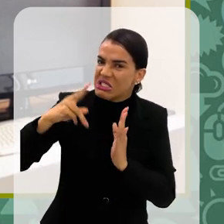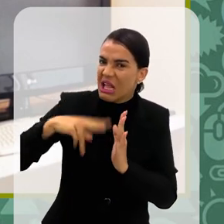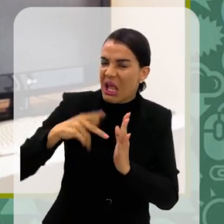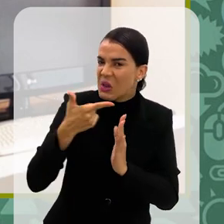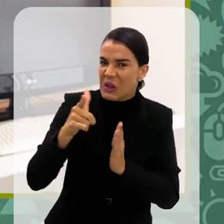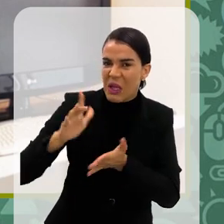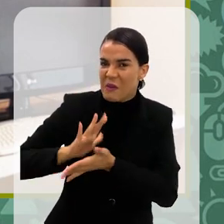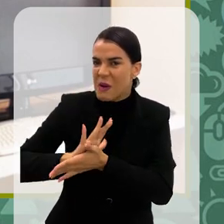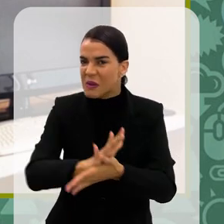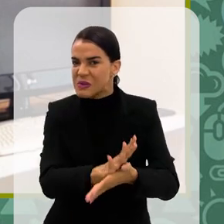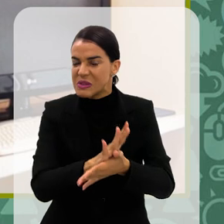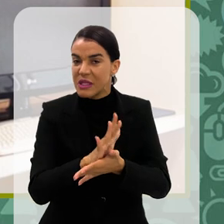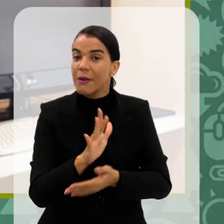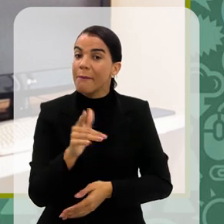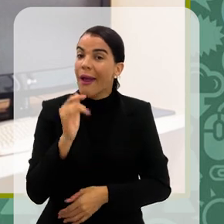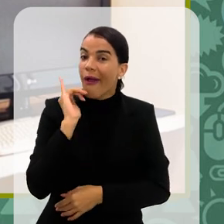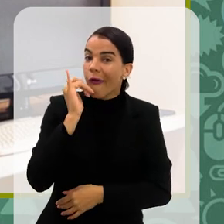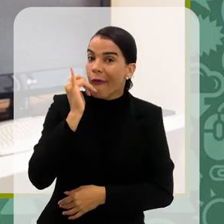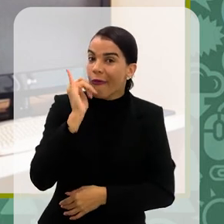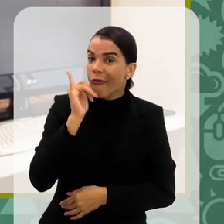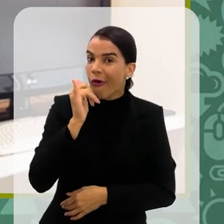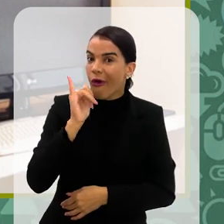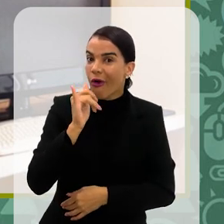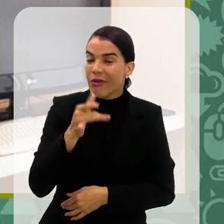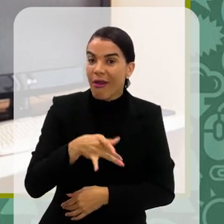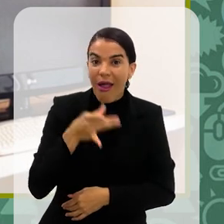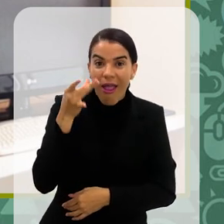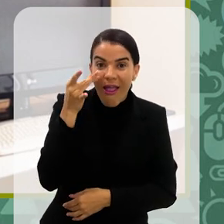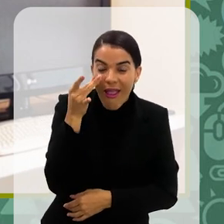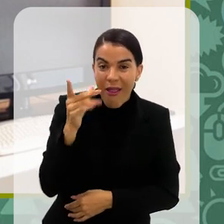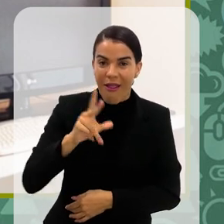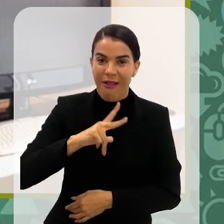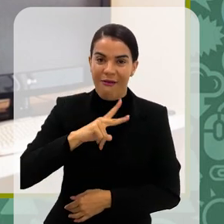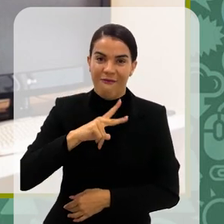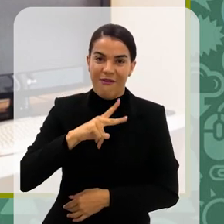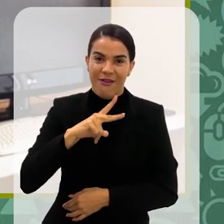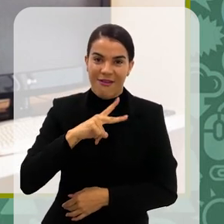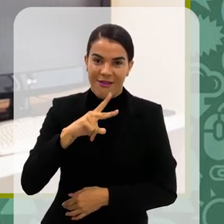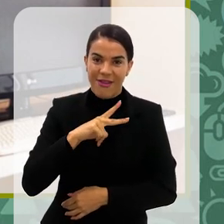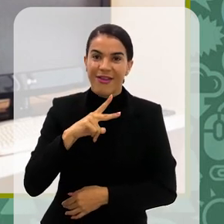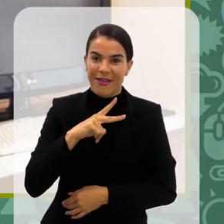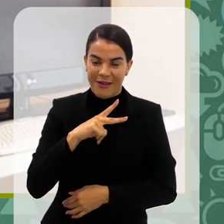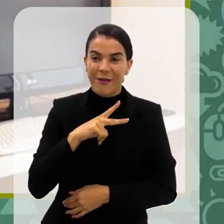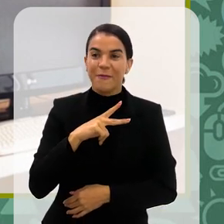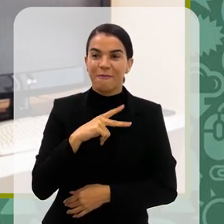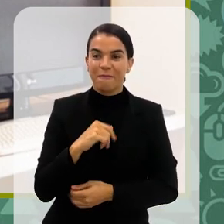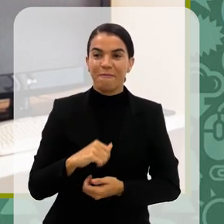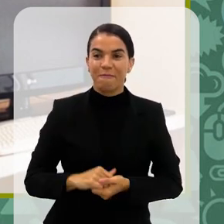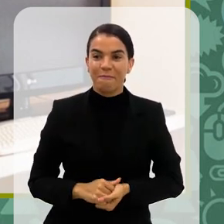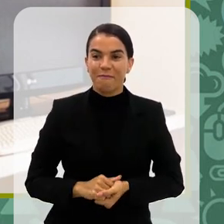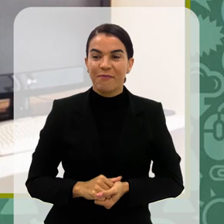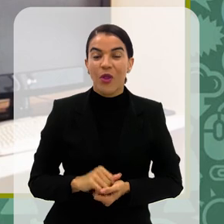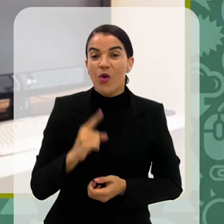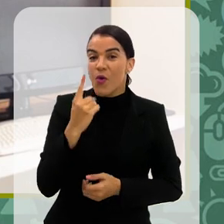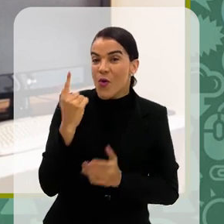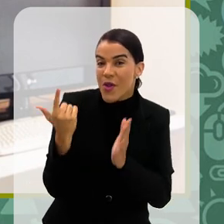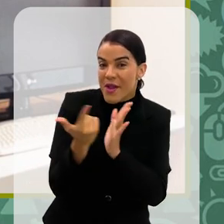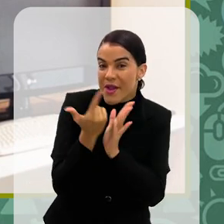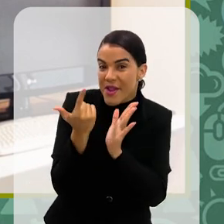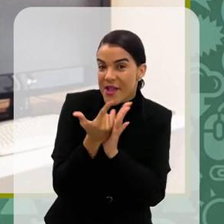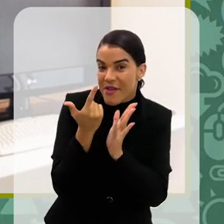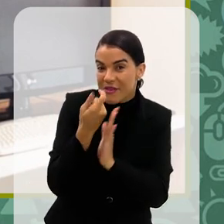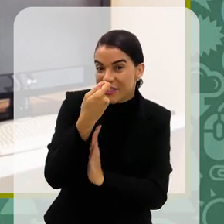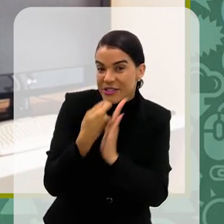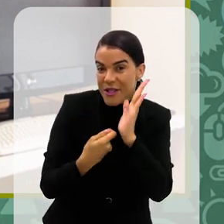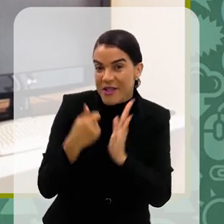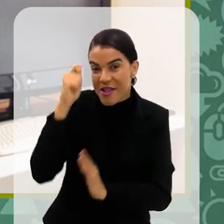ler, eu não teria esse problema, mas eu vou contar um episódio pessoal que aconteceu comigo de um